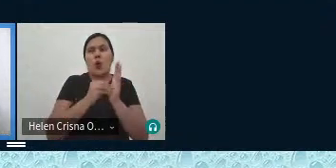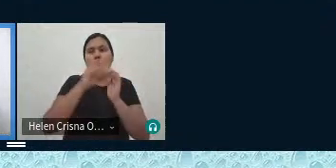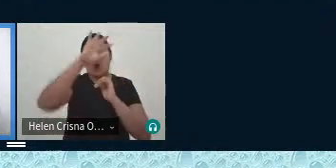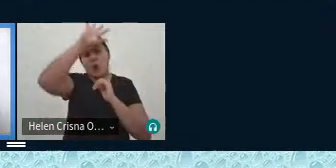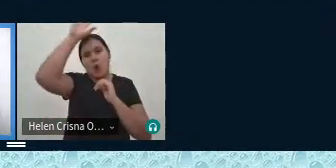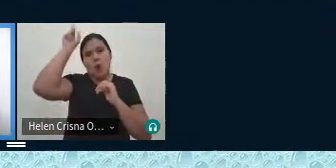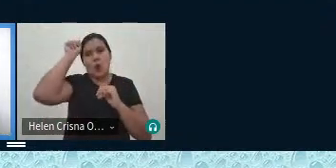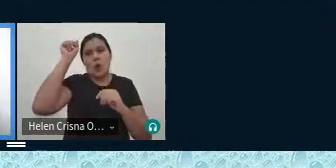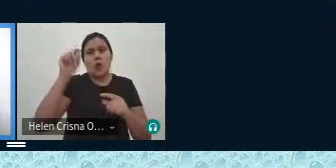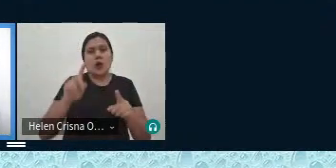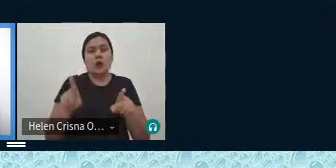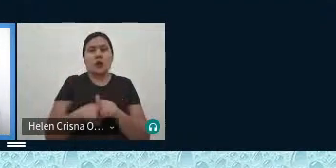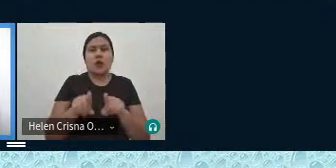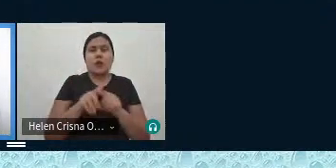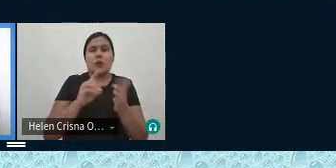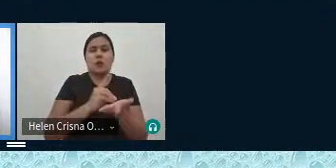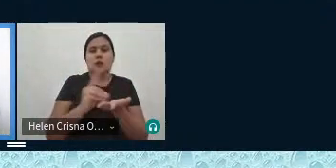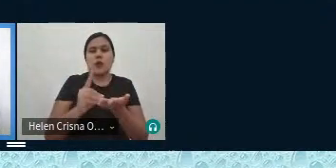Papaxibé